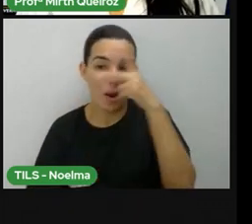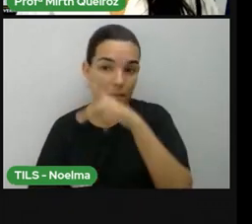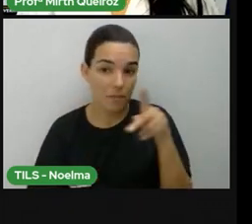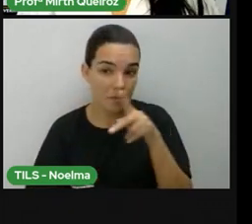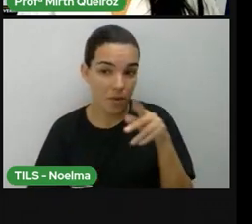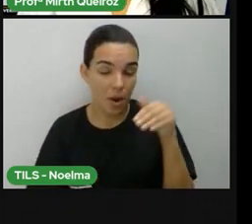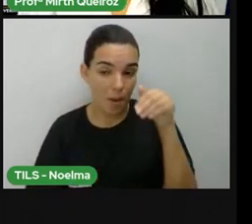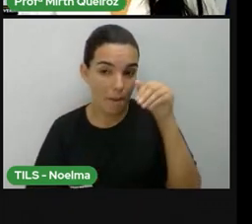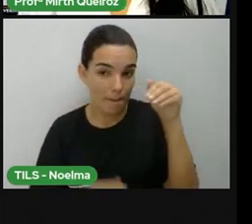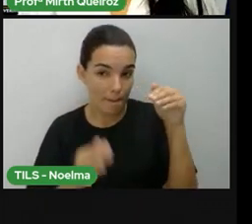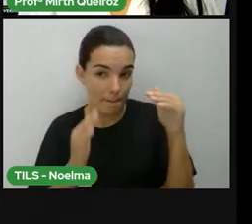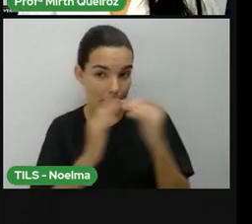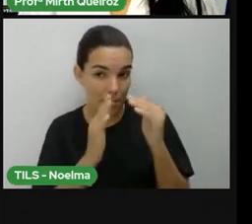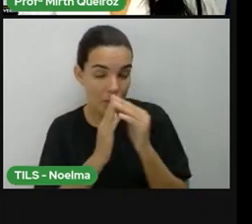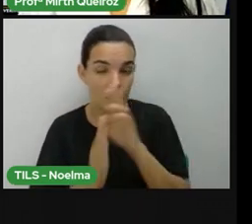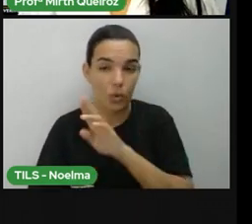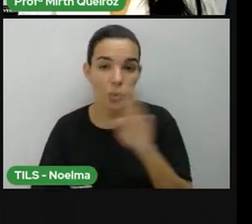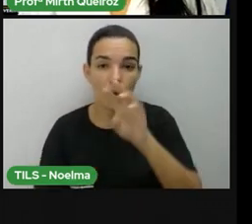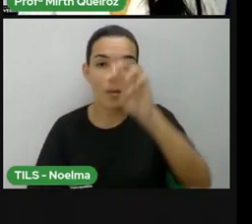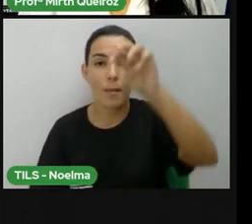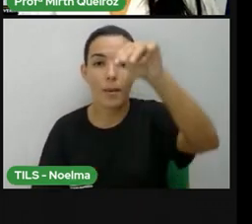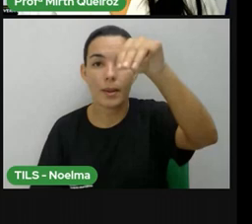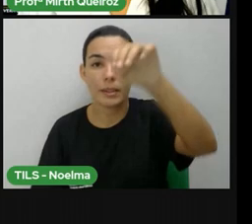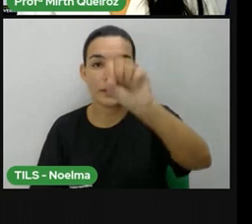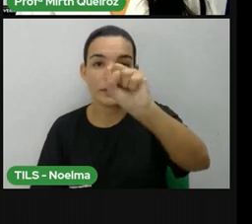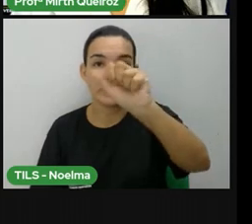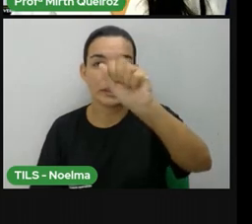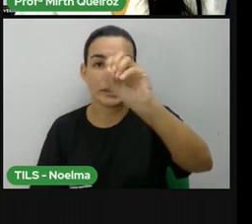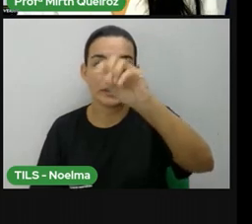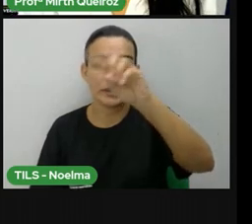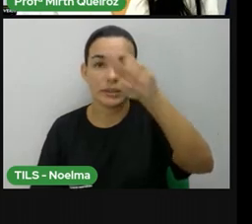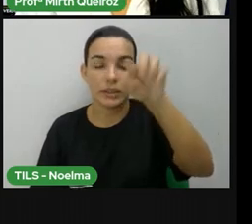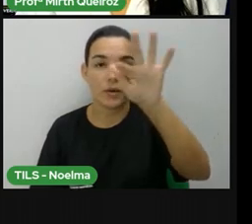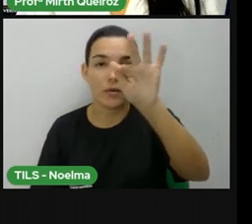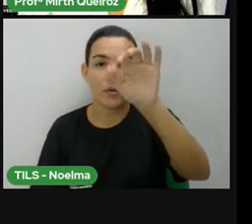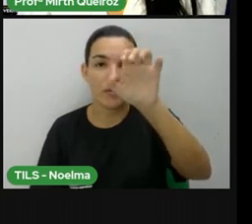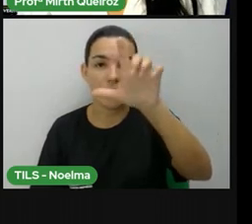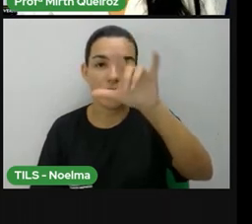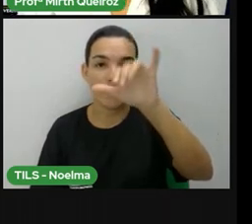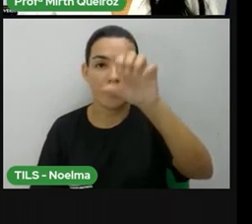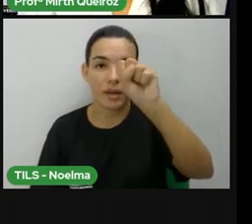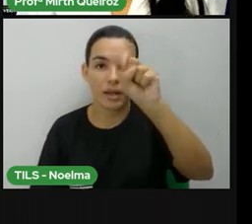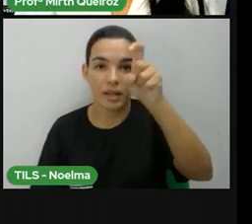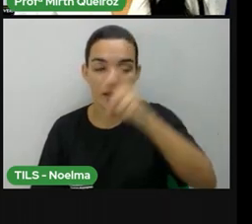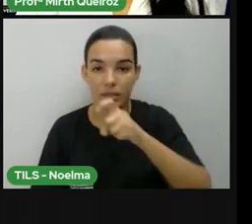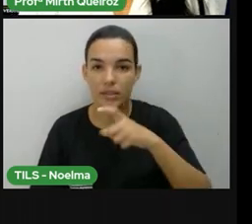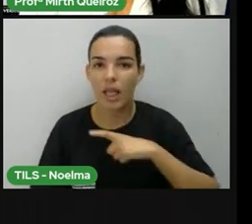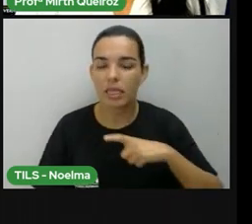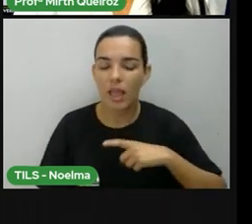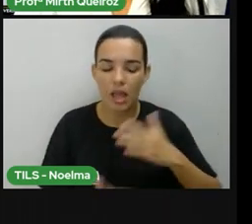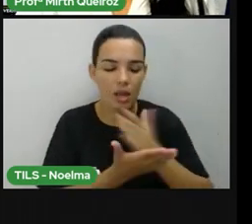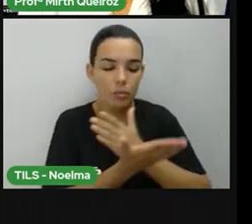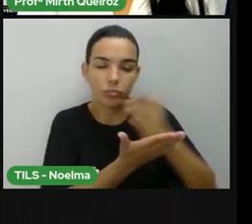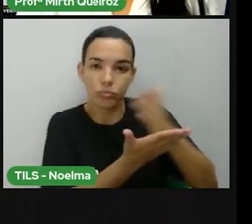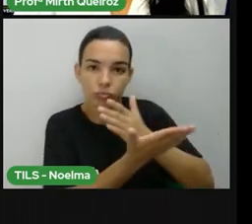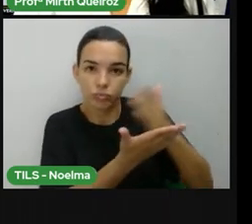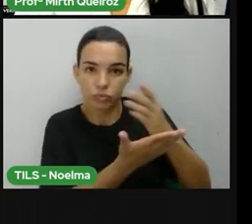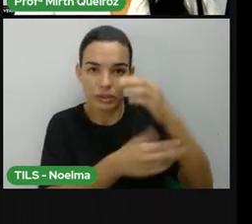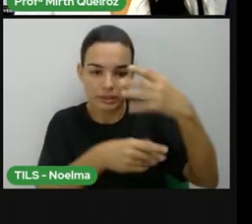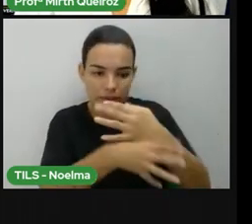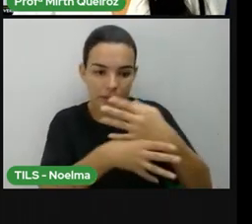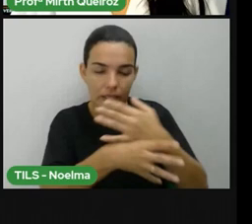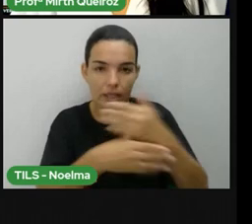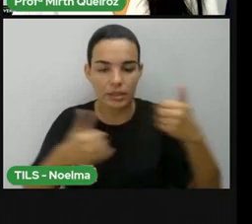Ao lado tem outras cidades, é Santa Maria da Vitória. Ali no meio, entre uma cidade e outra, tem o rio, que é chamado Rio